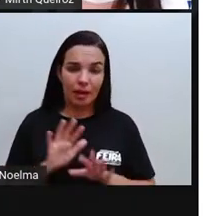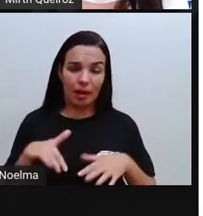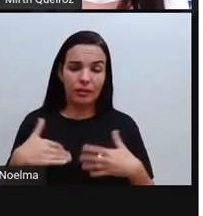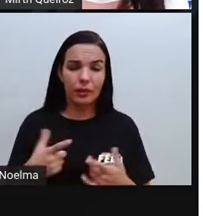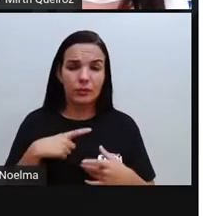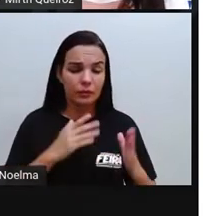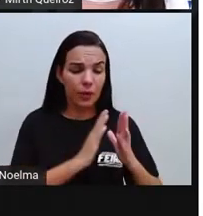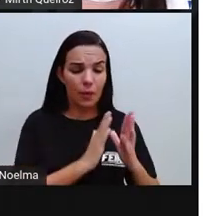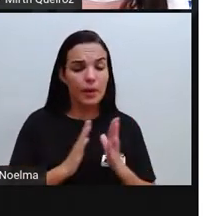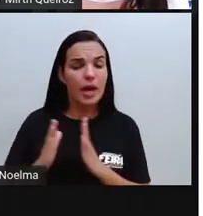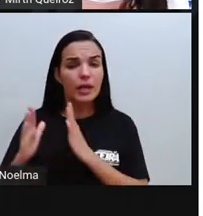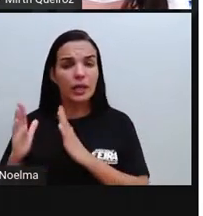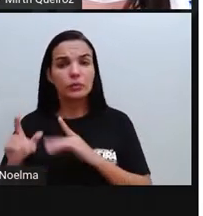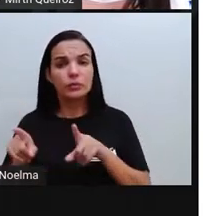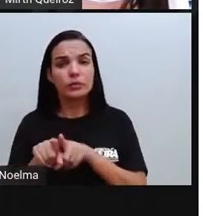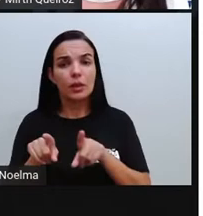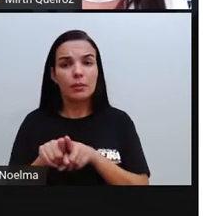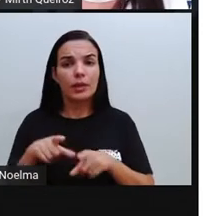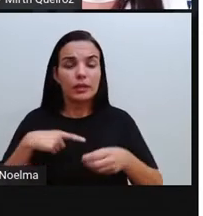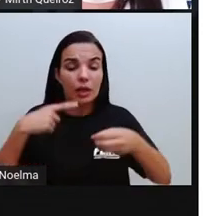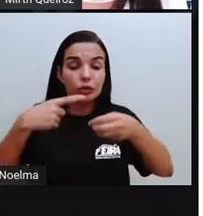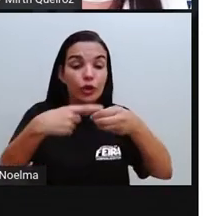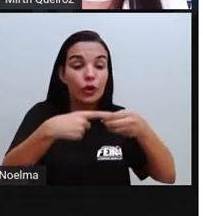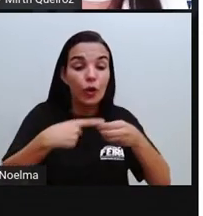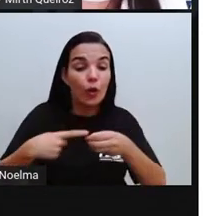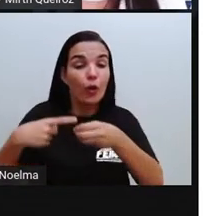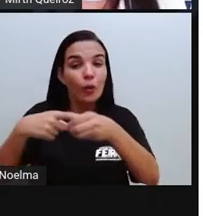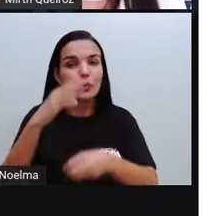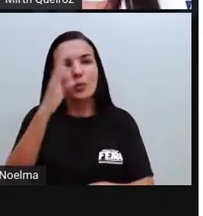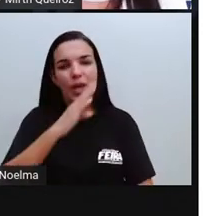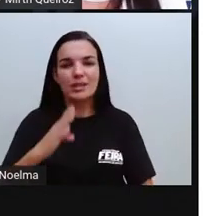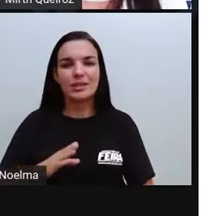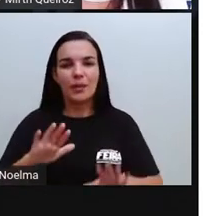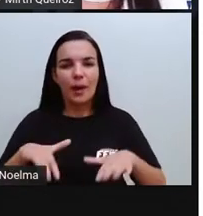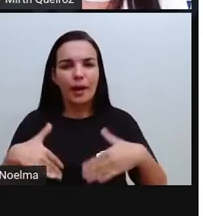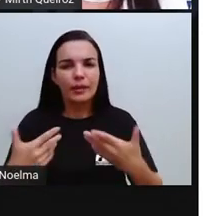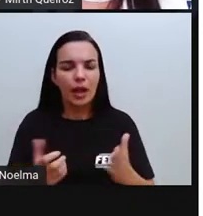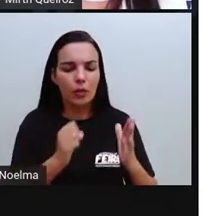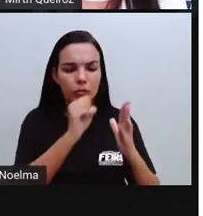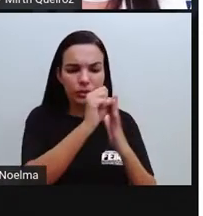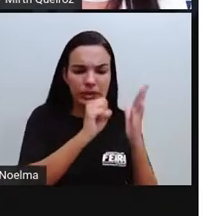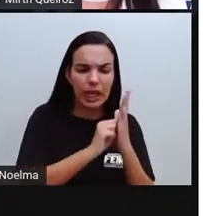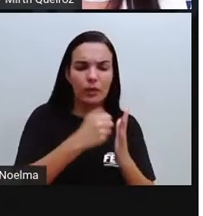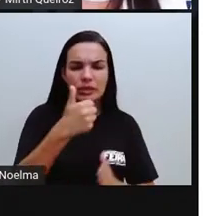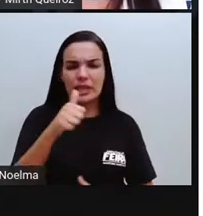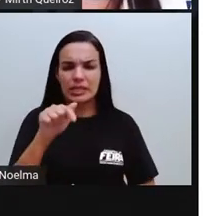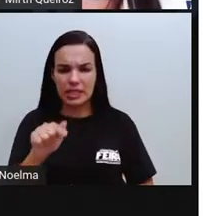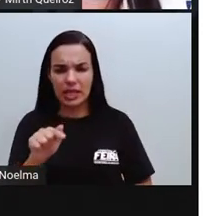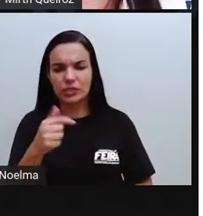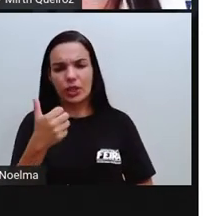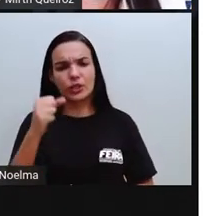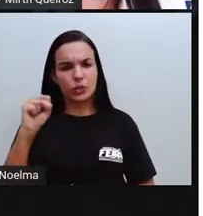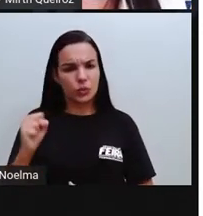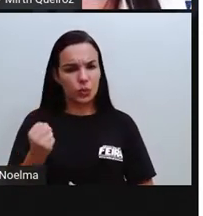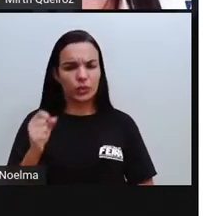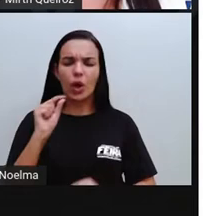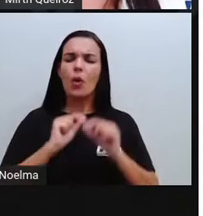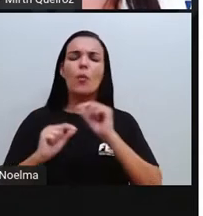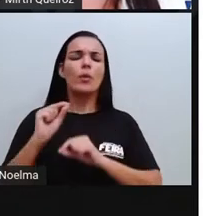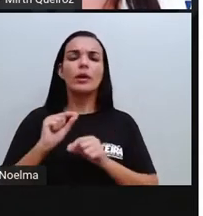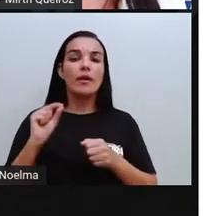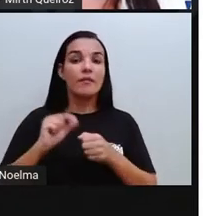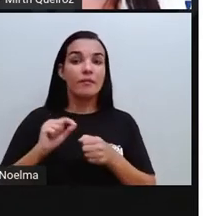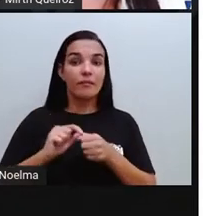nesse período que ocorreu a interiorização do Brasil. Então, durante esse século XVII e XVIII, o que fez